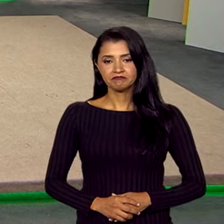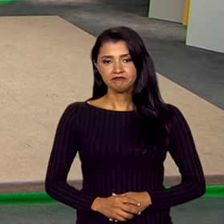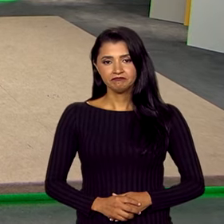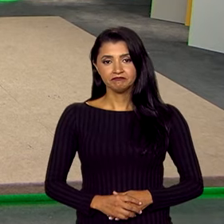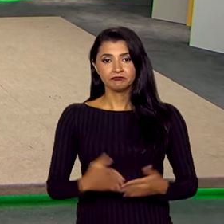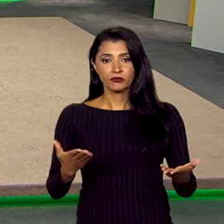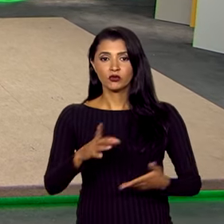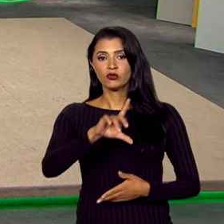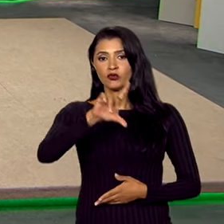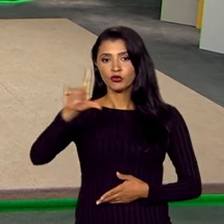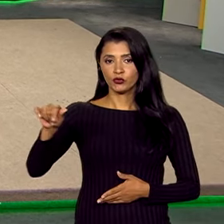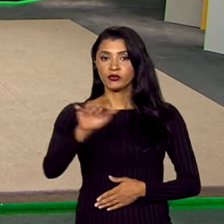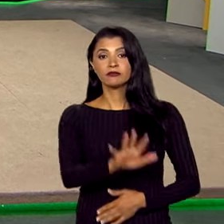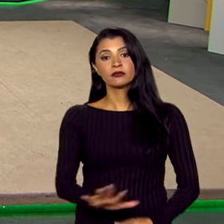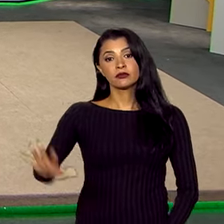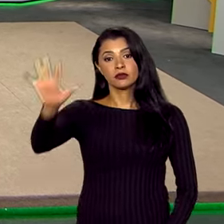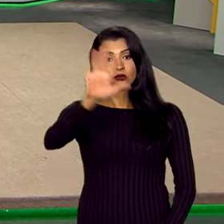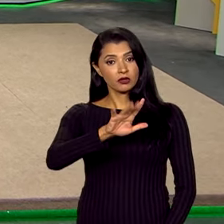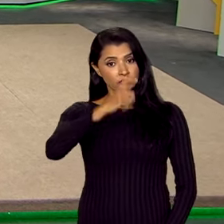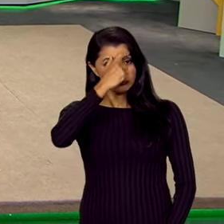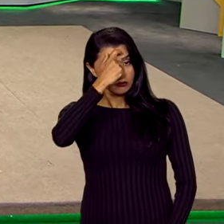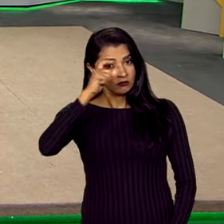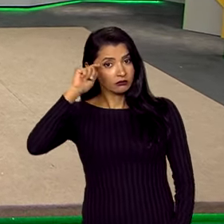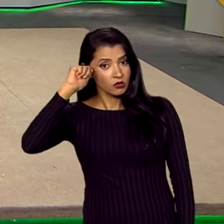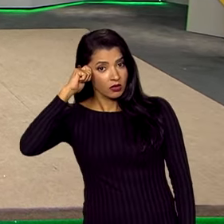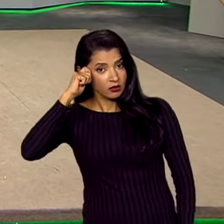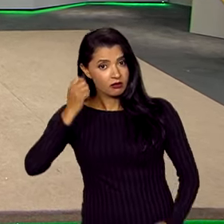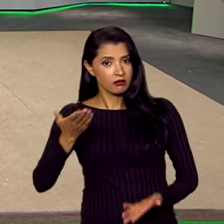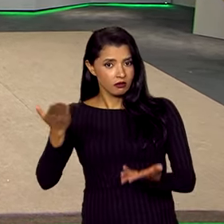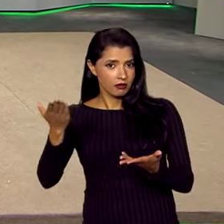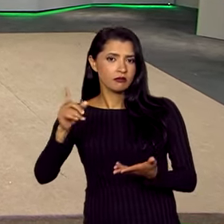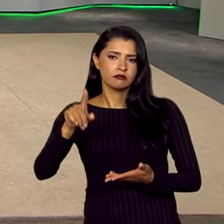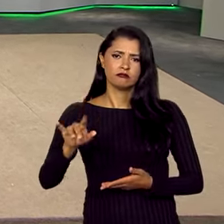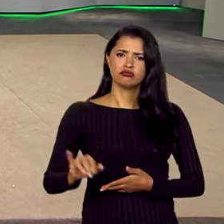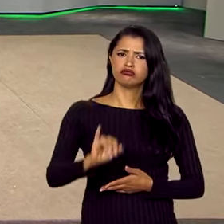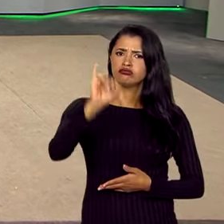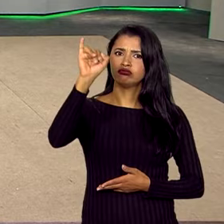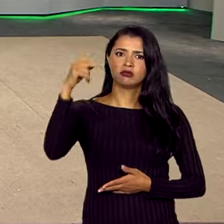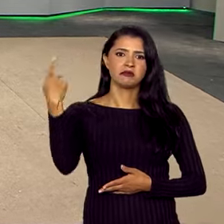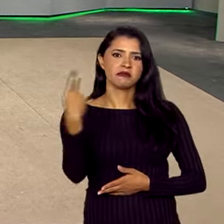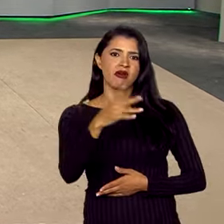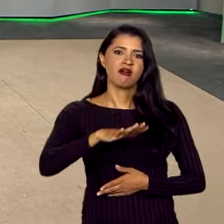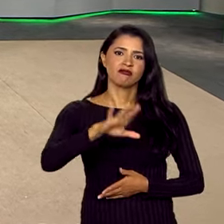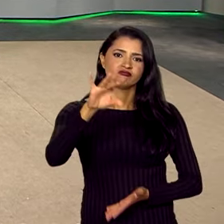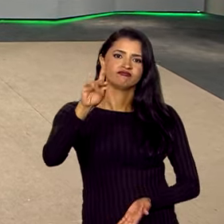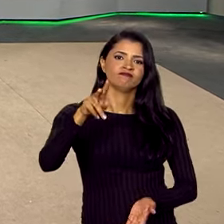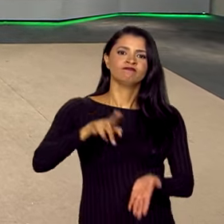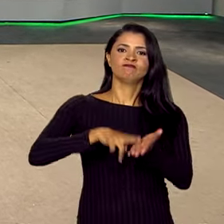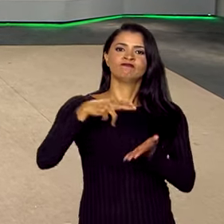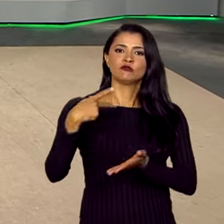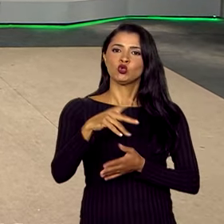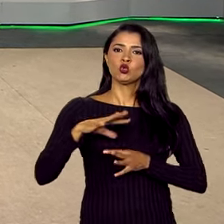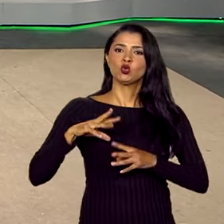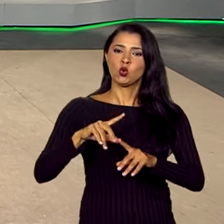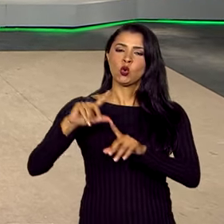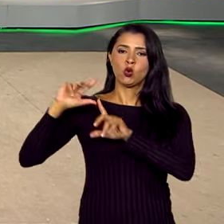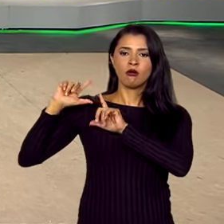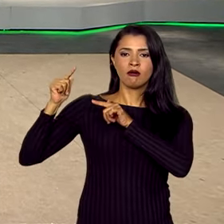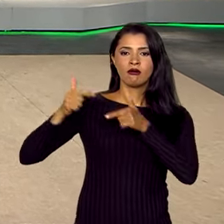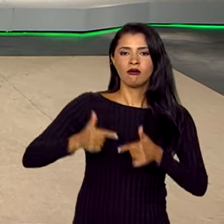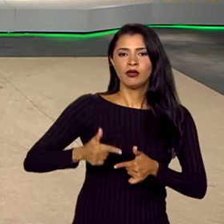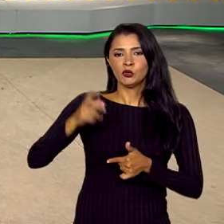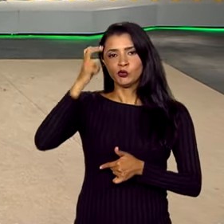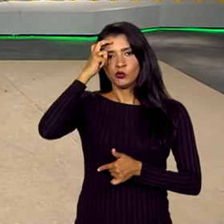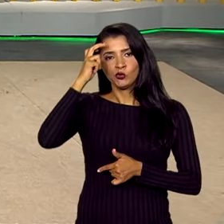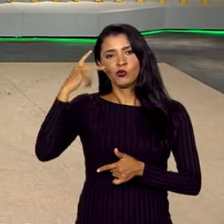Hoje é o Dia Nacional da Consciência Negra, de importância crucial para efetivar toda a herança cultural e